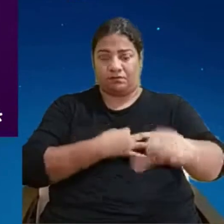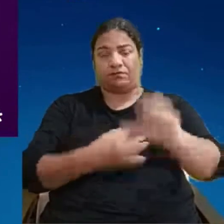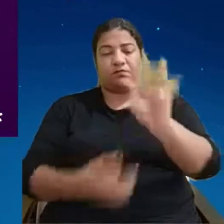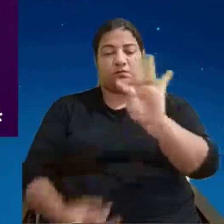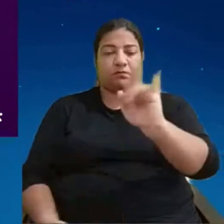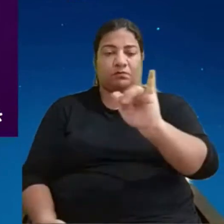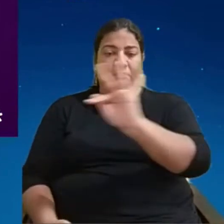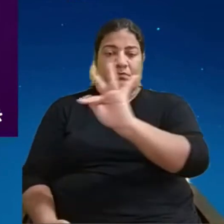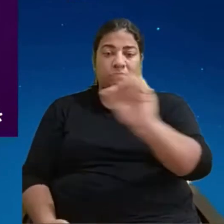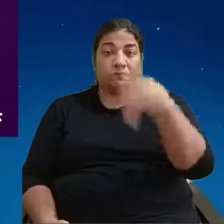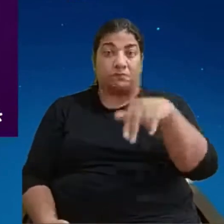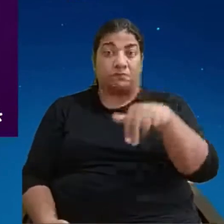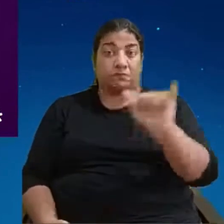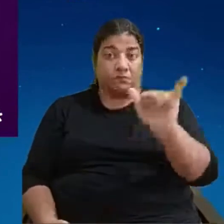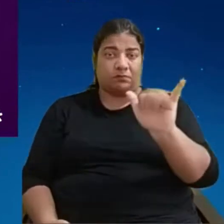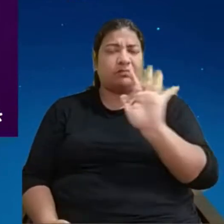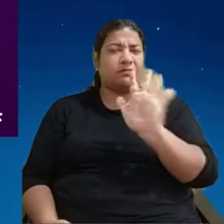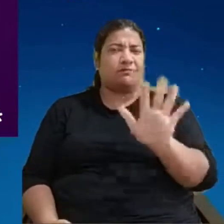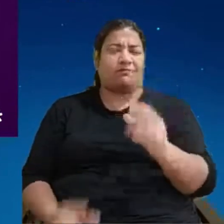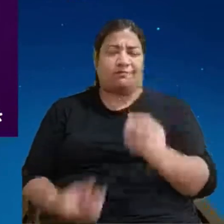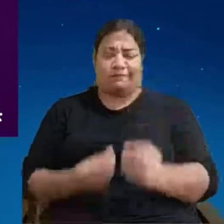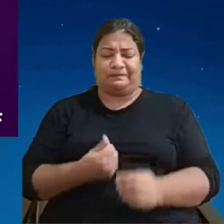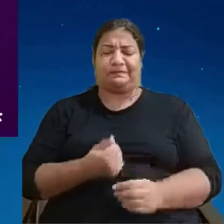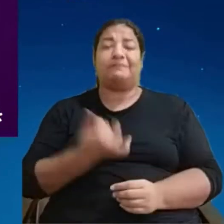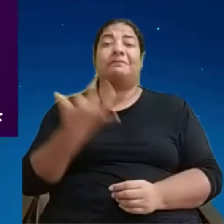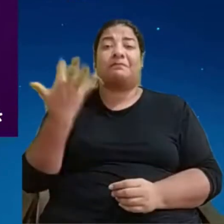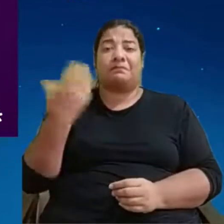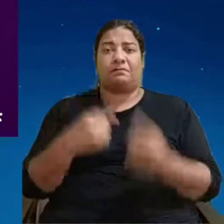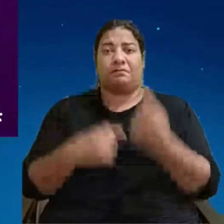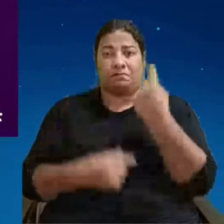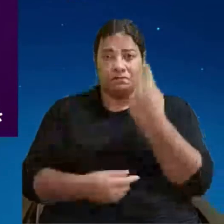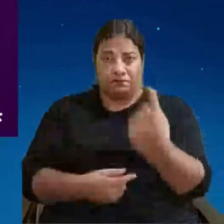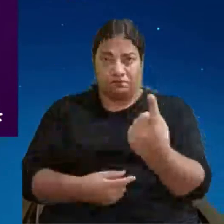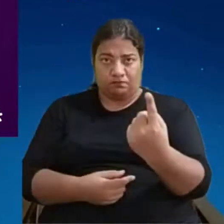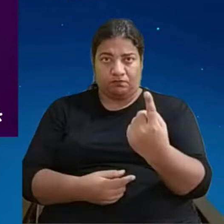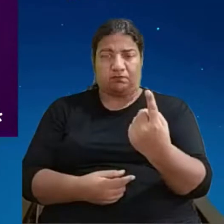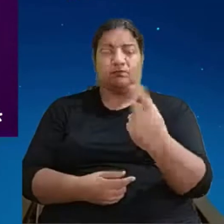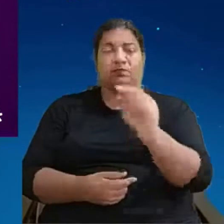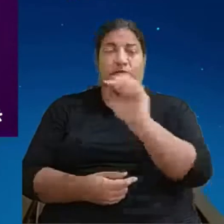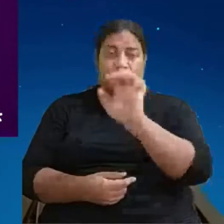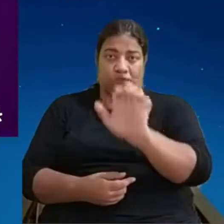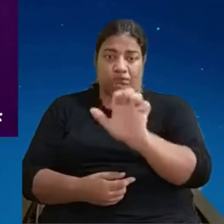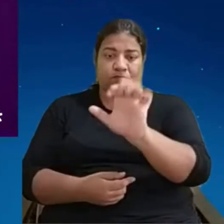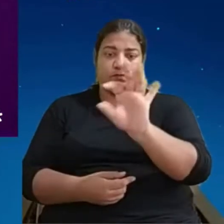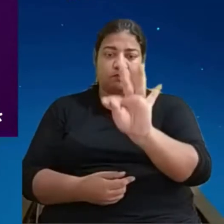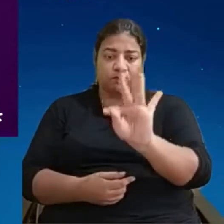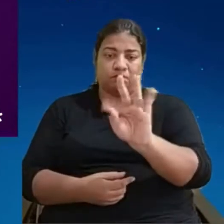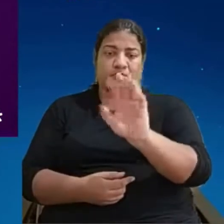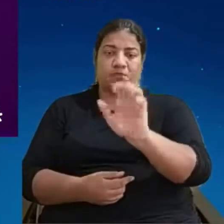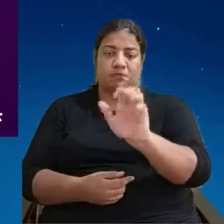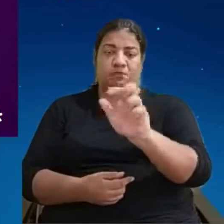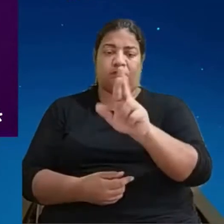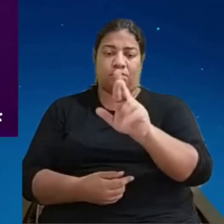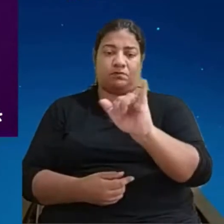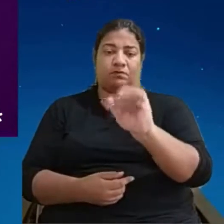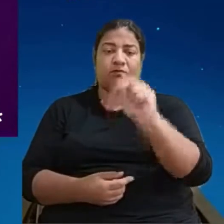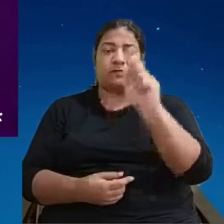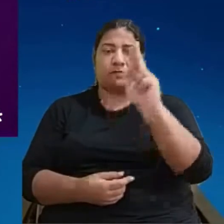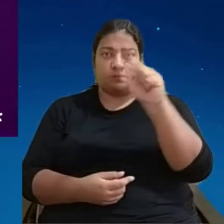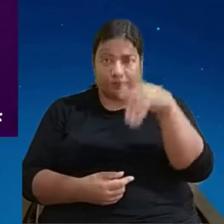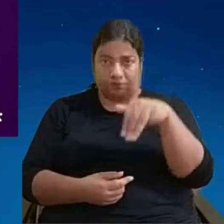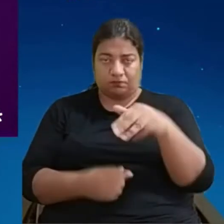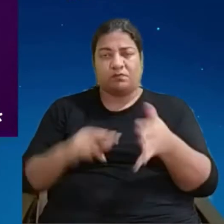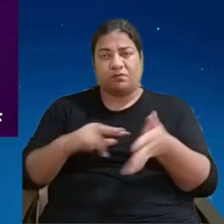custava um Ethereum que aí você tem que pegar o blockchain o NFT associa um blockchain para garantir que isso é seu